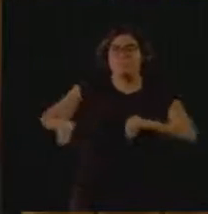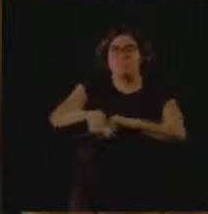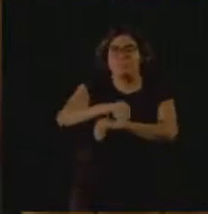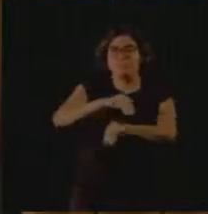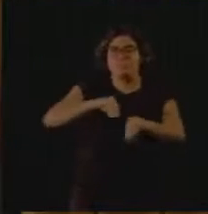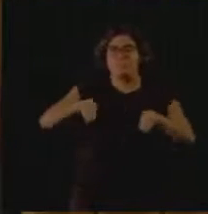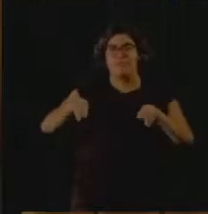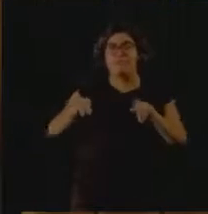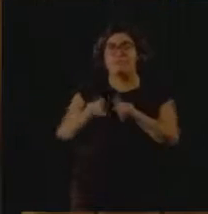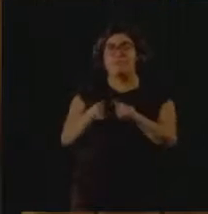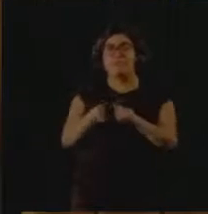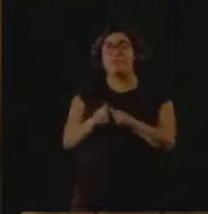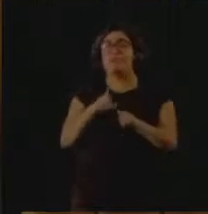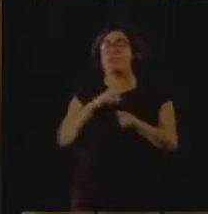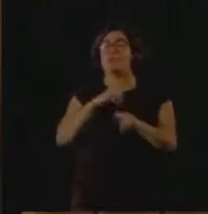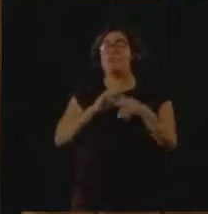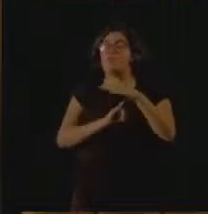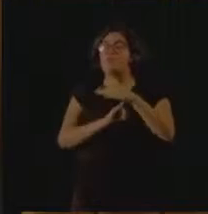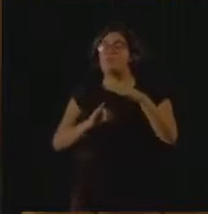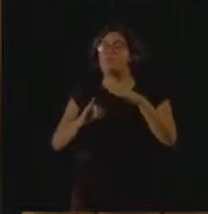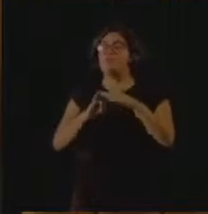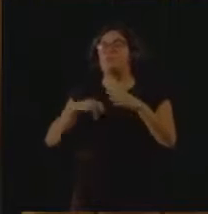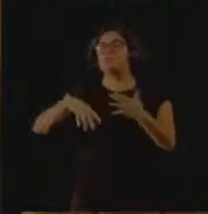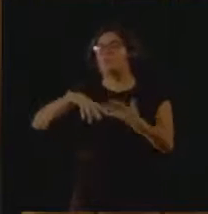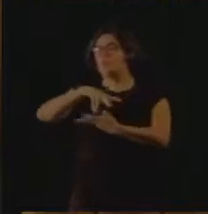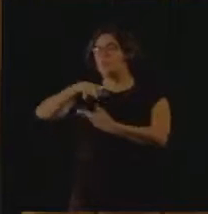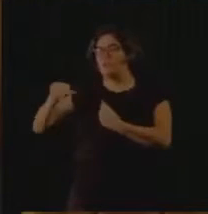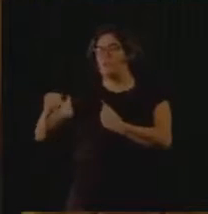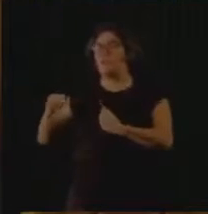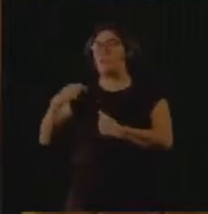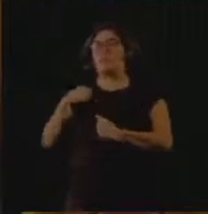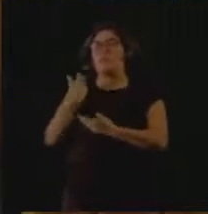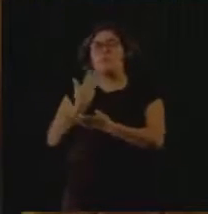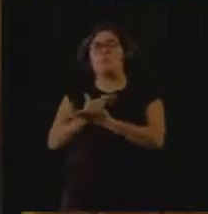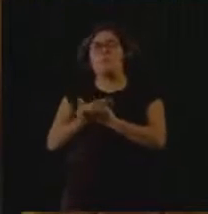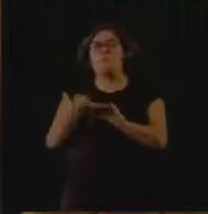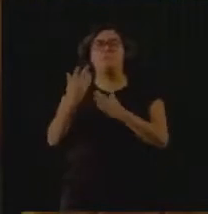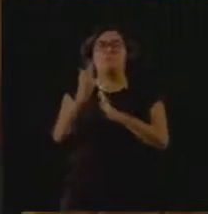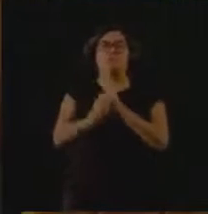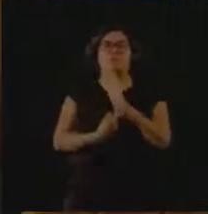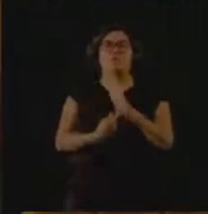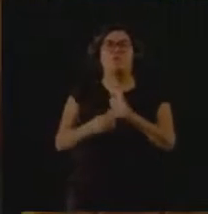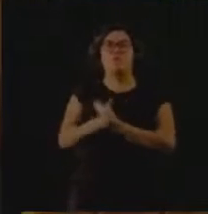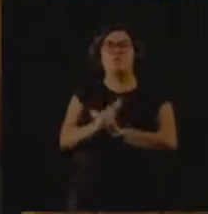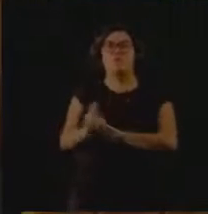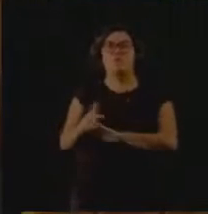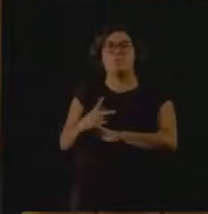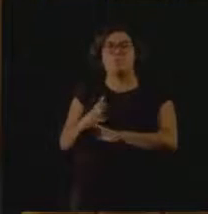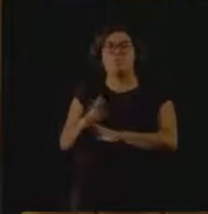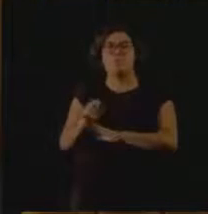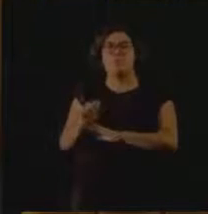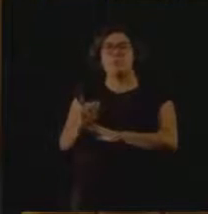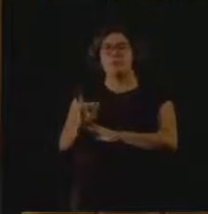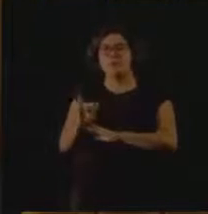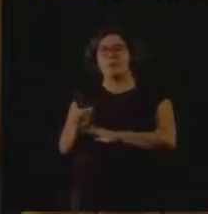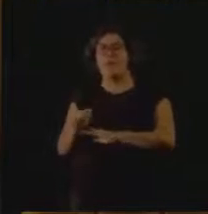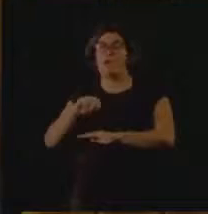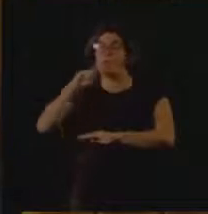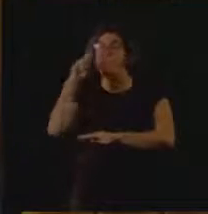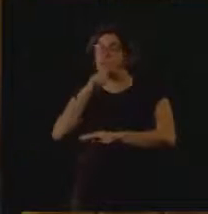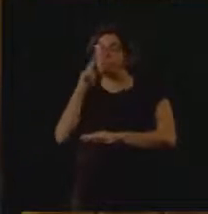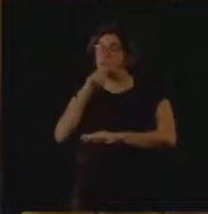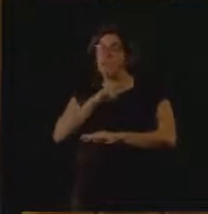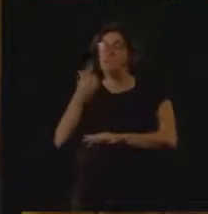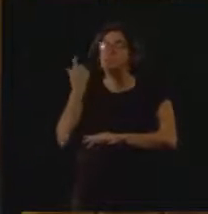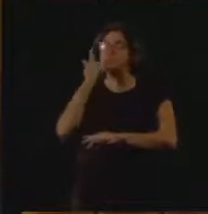que é o Instituto Routes Brasil, o Instituto Internacional, eu comecei um projeto chamado Praia Urgente, e a gente fazia uma série de